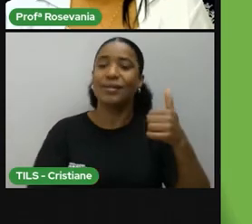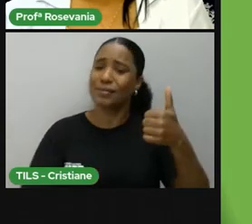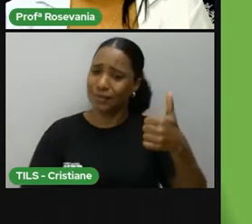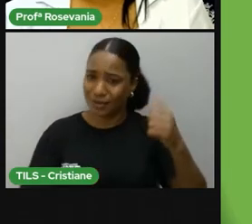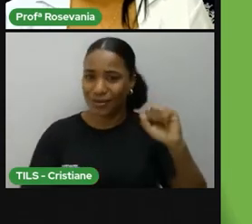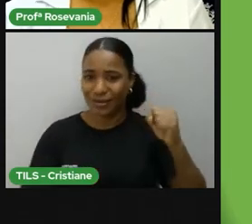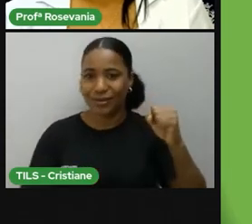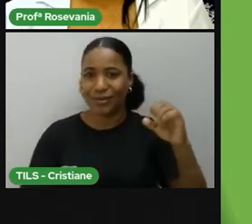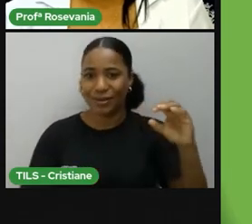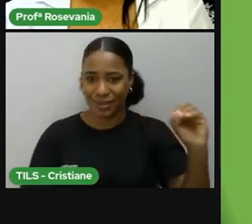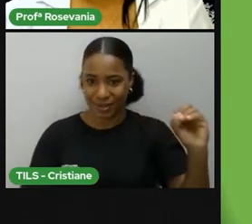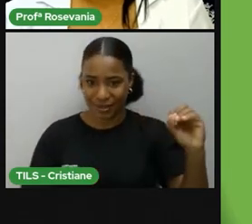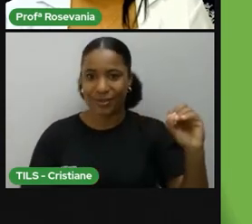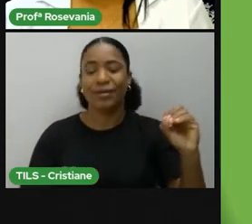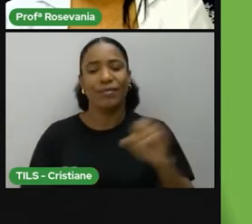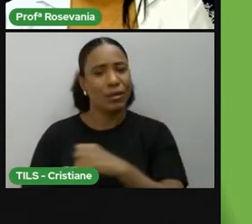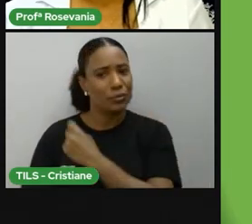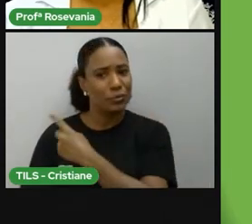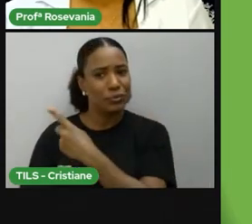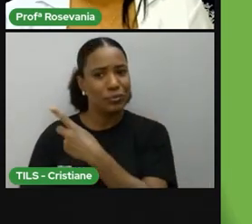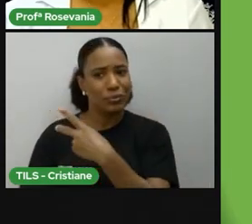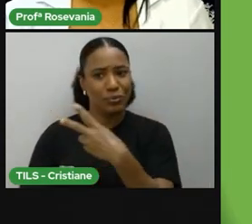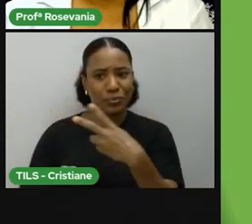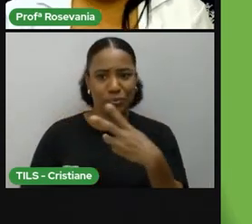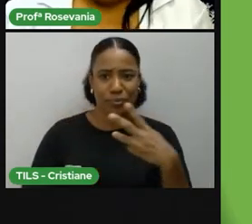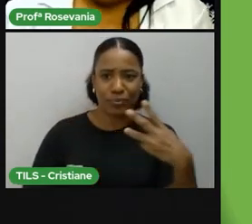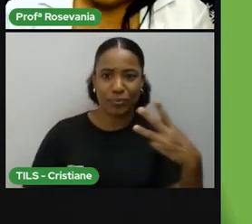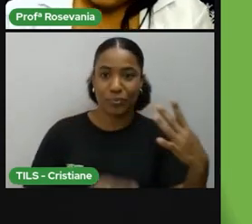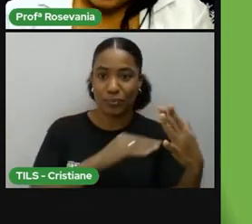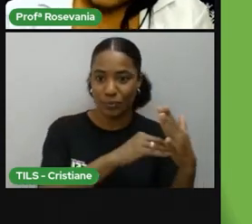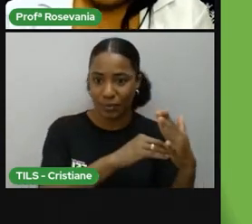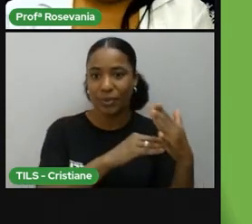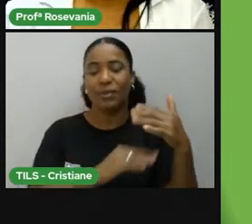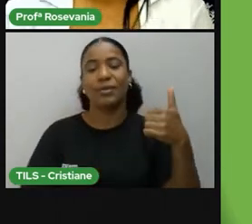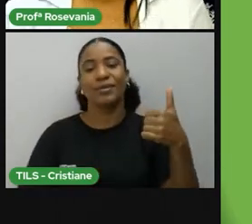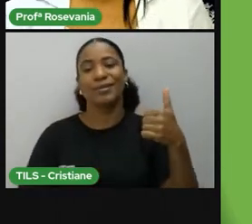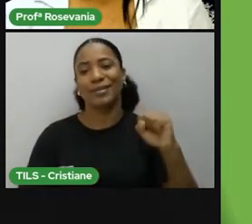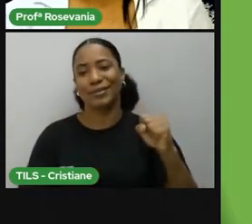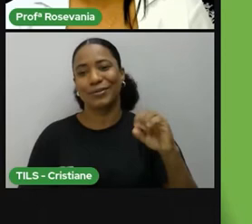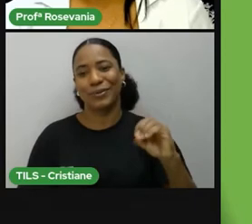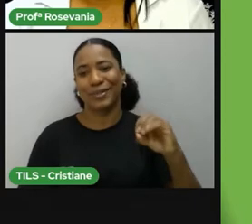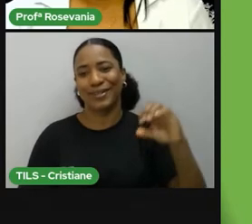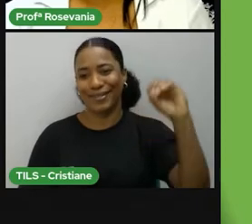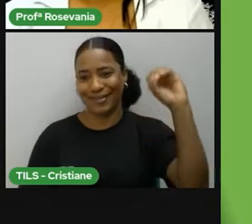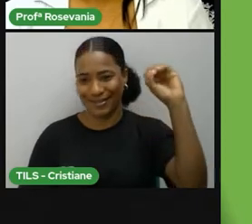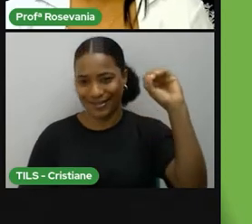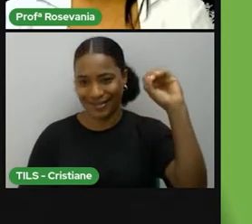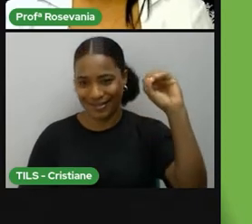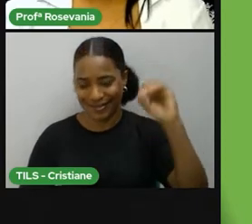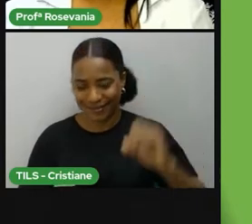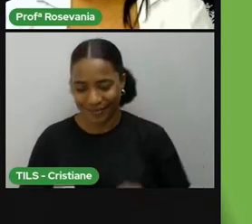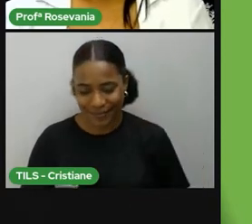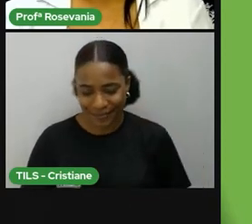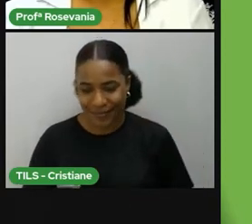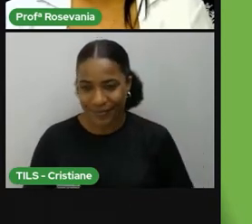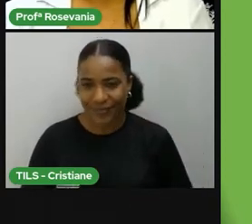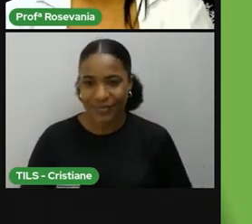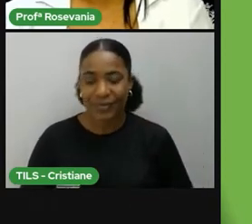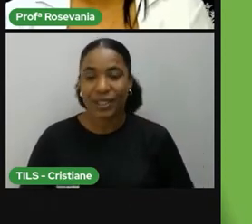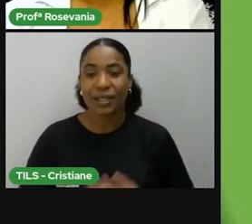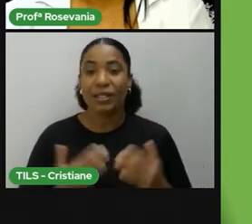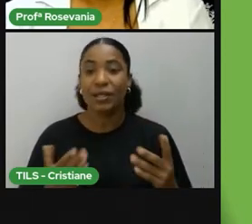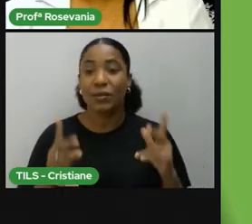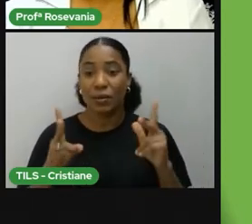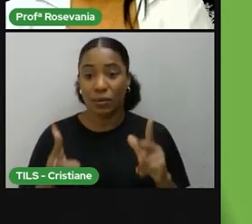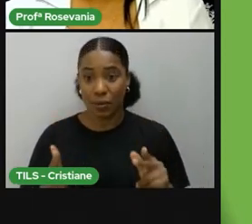oeste. também vou um, dois, zero, um, dois, três, até chegar aqui de novo, 180. Indo para oeste. Aí, do